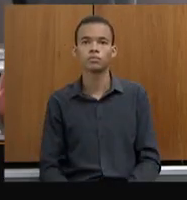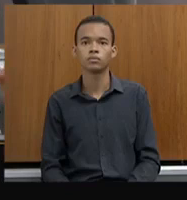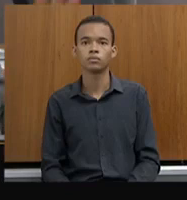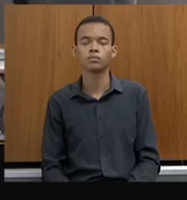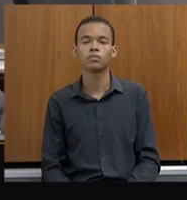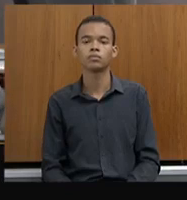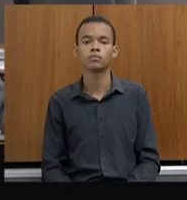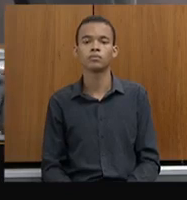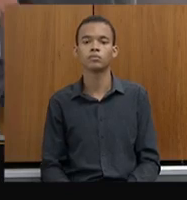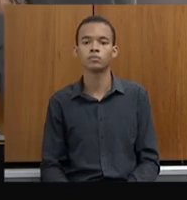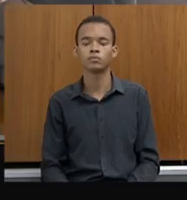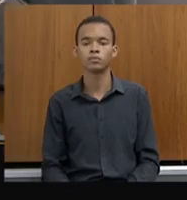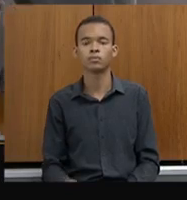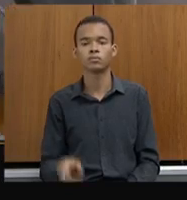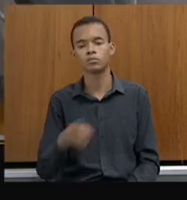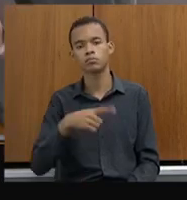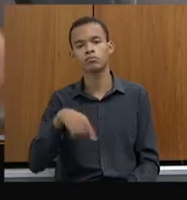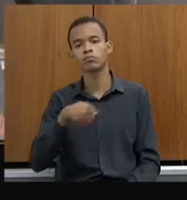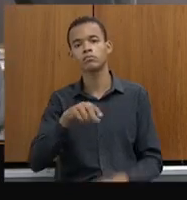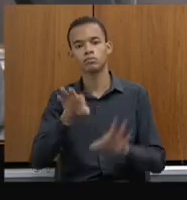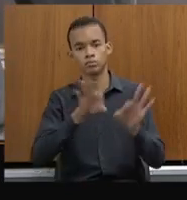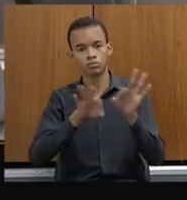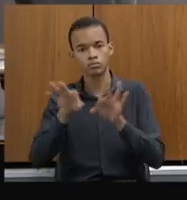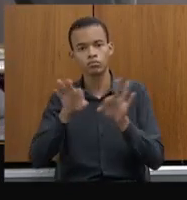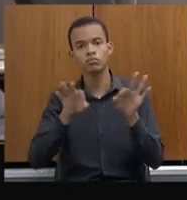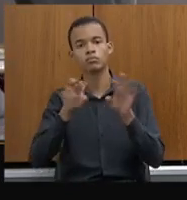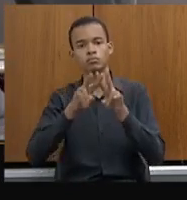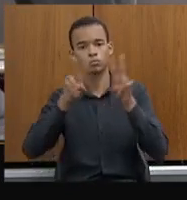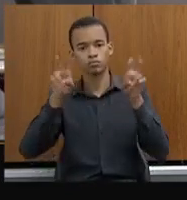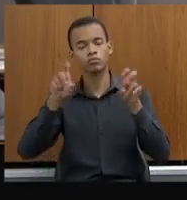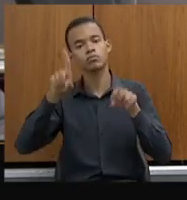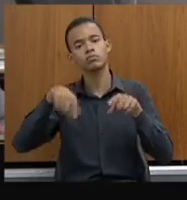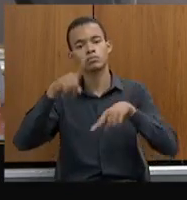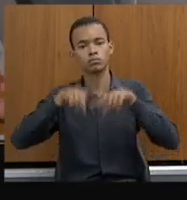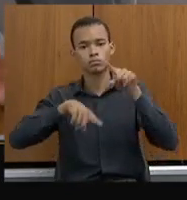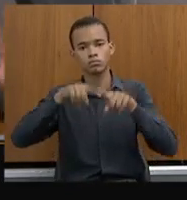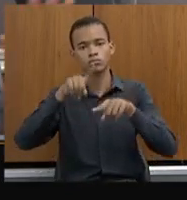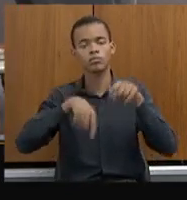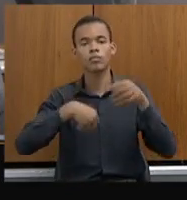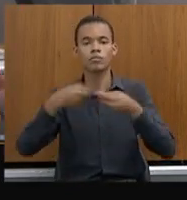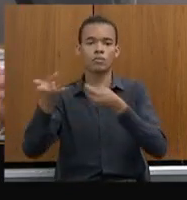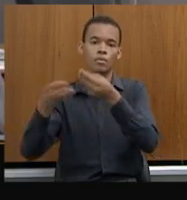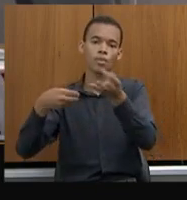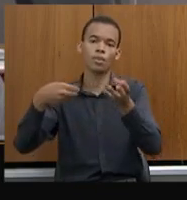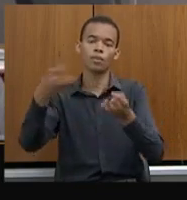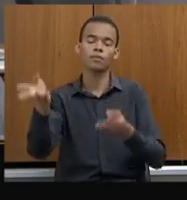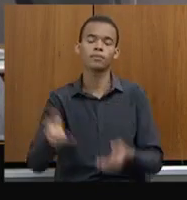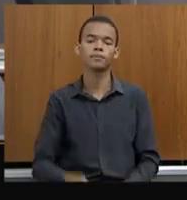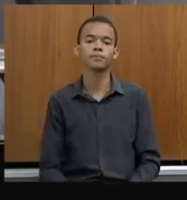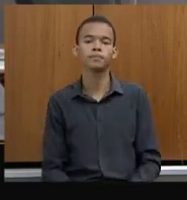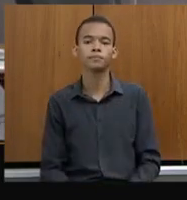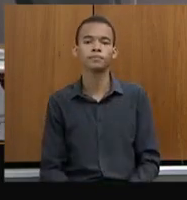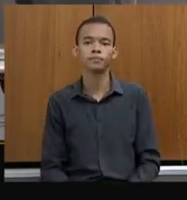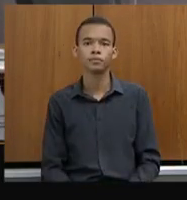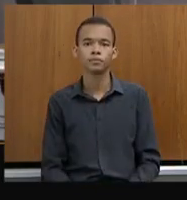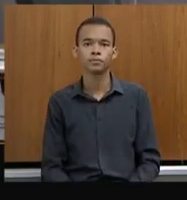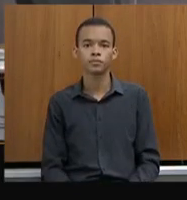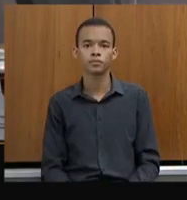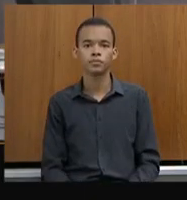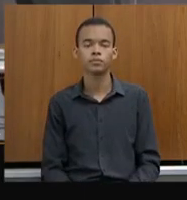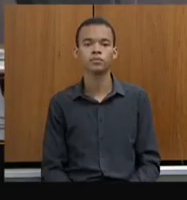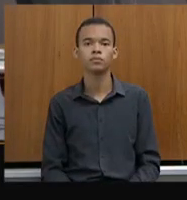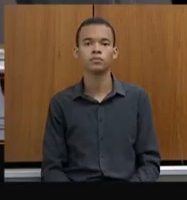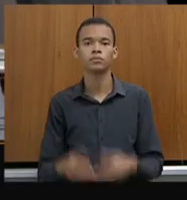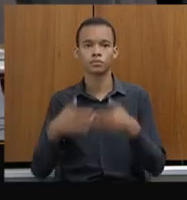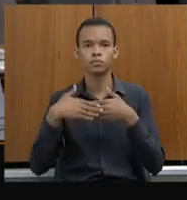denominamos de distribuição de materiais, então, uma nova sistemática. Adiante, plantão digital.